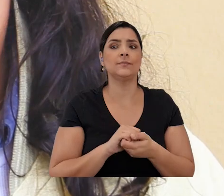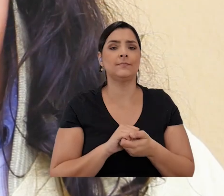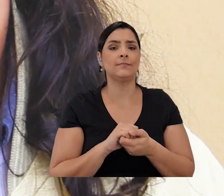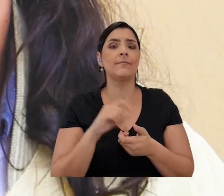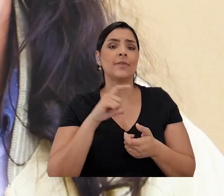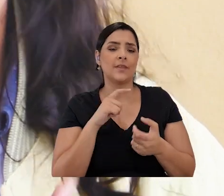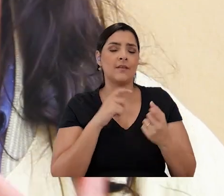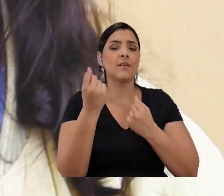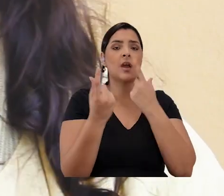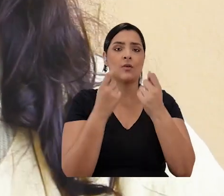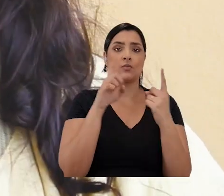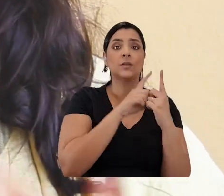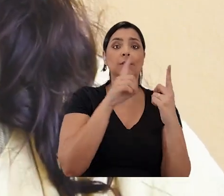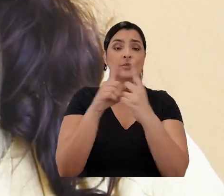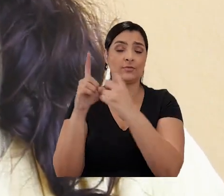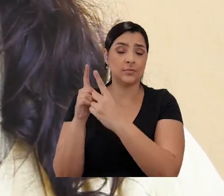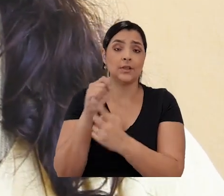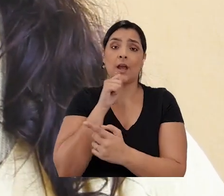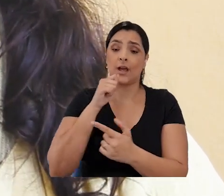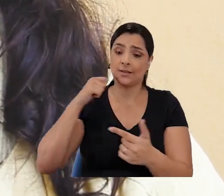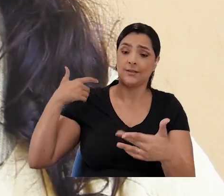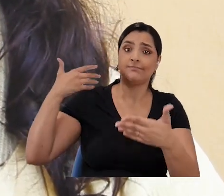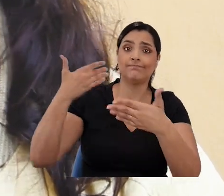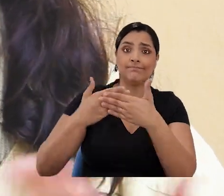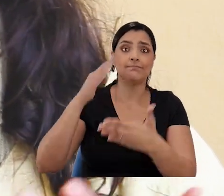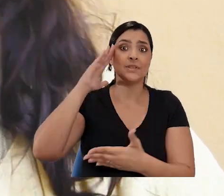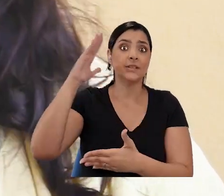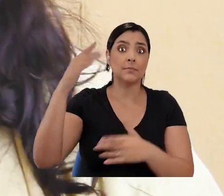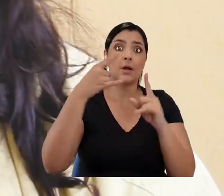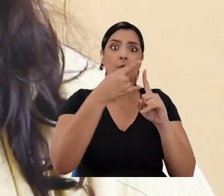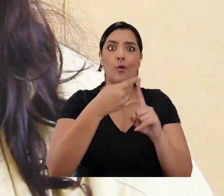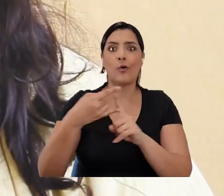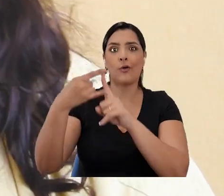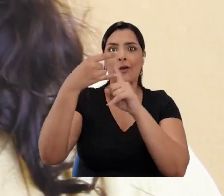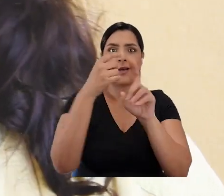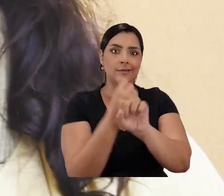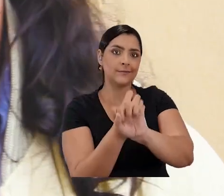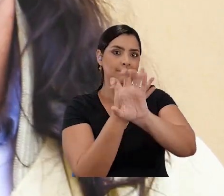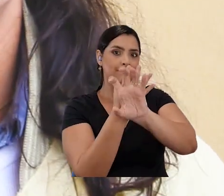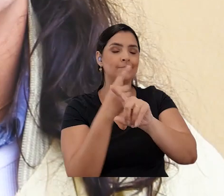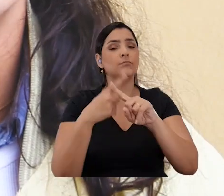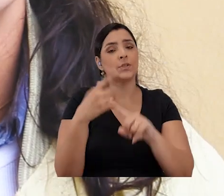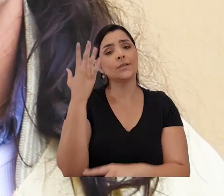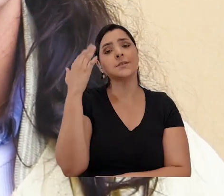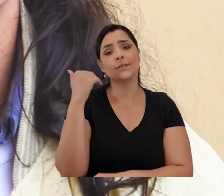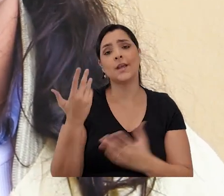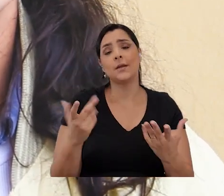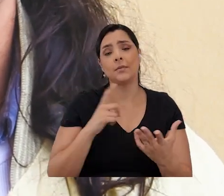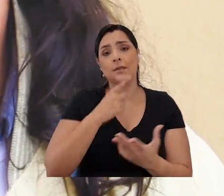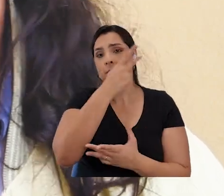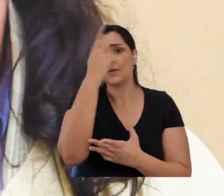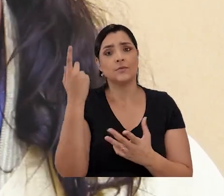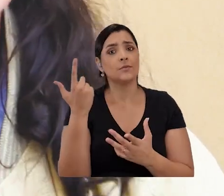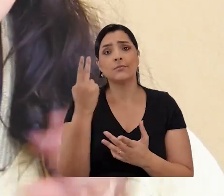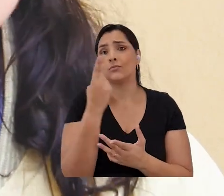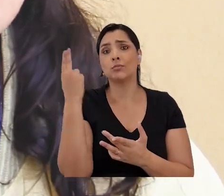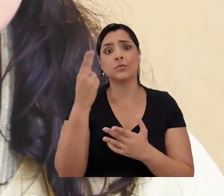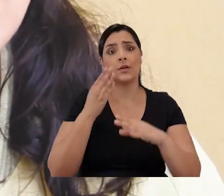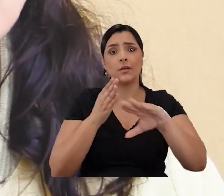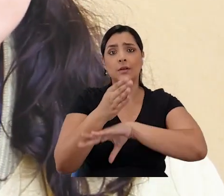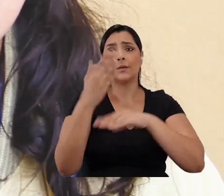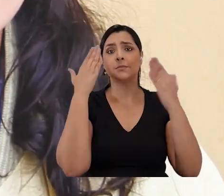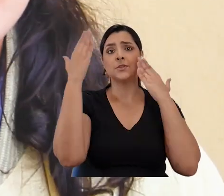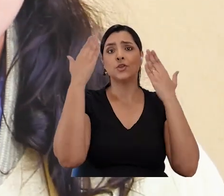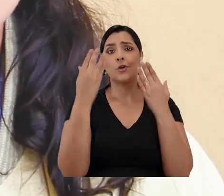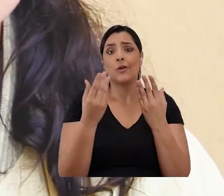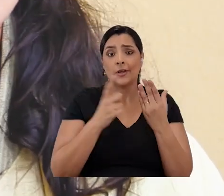óbvio, os atendimentos hoje ainda são prioritariamente online, porque a gente reconhece, por exemplo, que tem pessoas que não vão